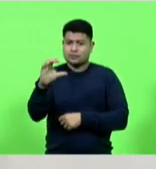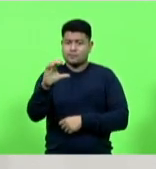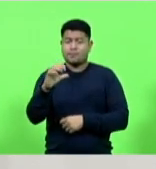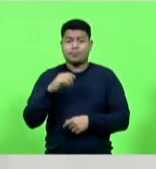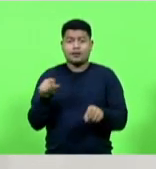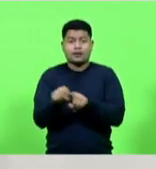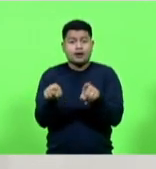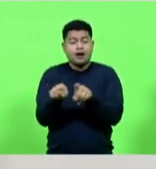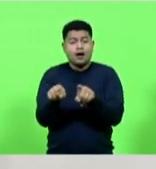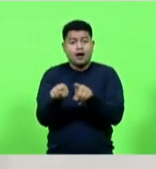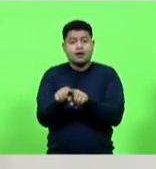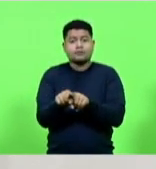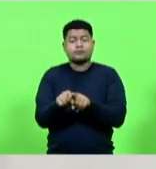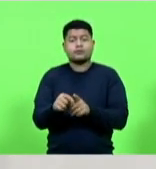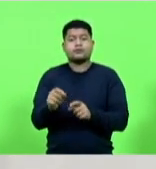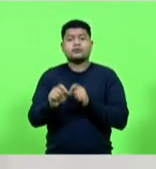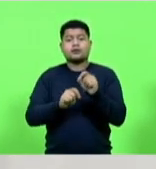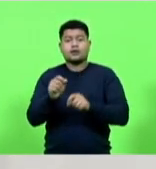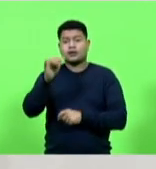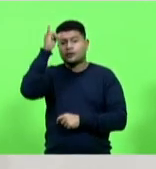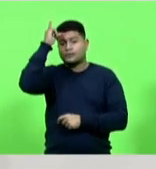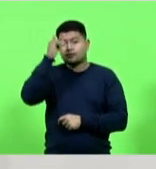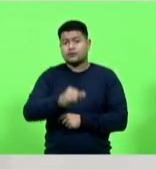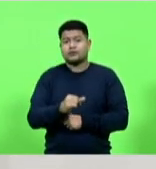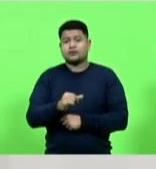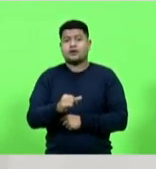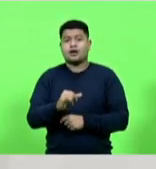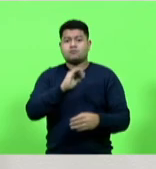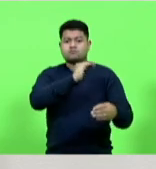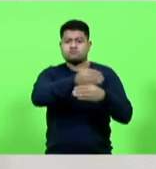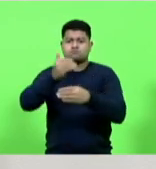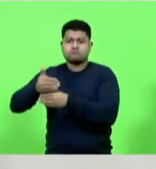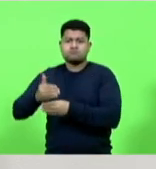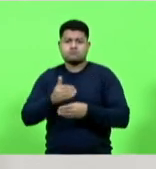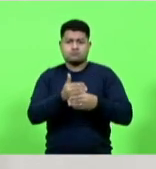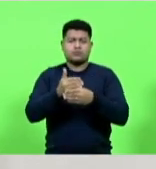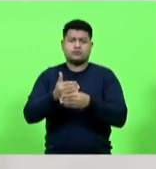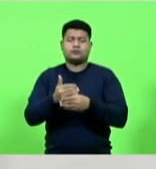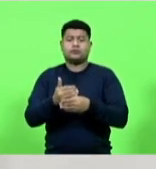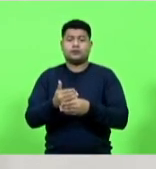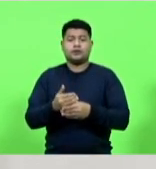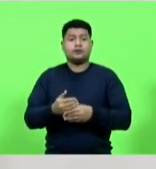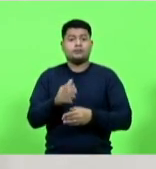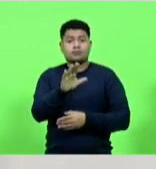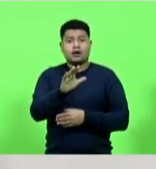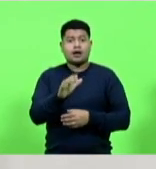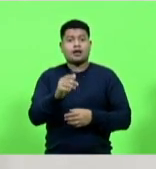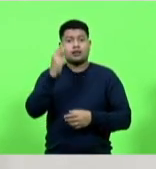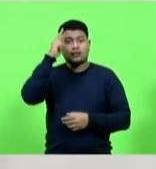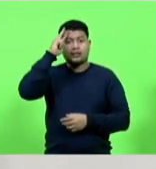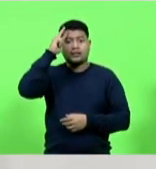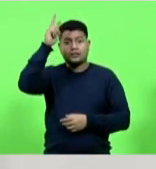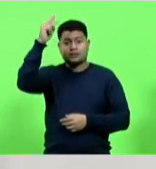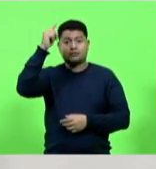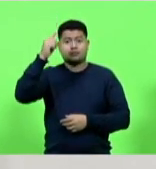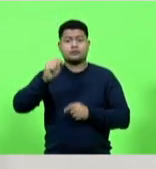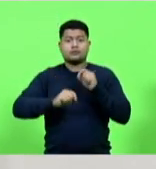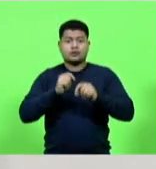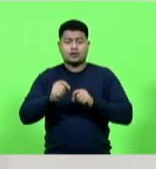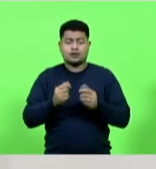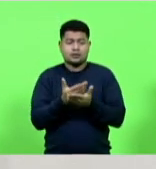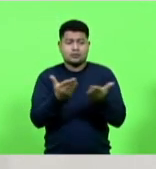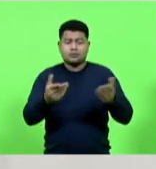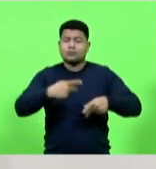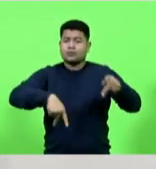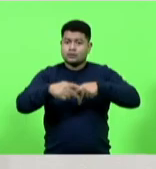evitando um lockdown mas reforçando sempre que para isso é necessário que a população mantenha os cuidados básicos de prevenção